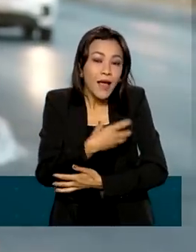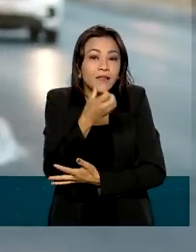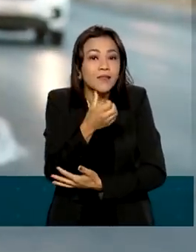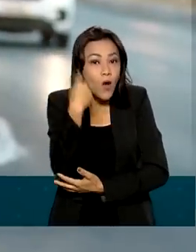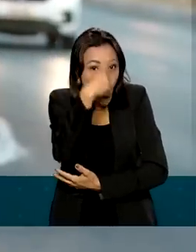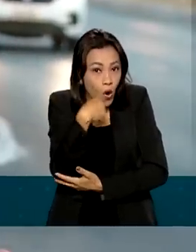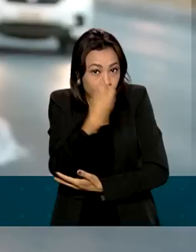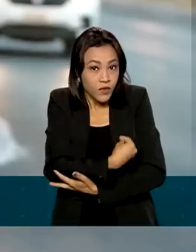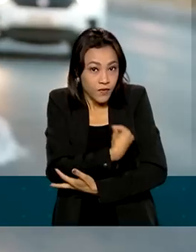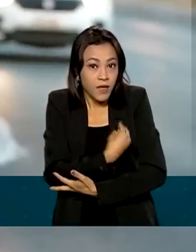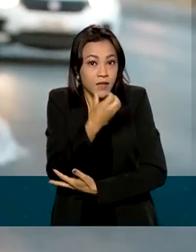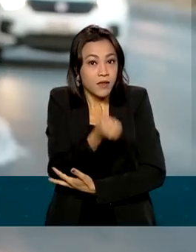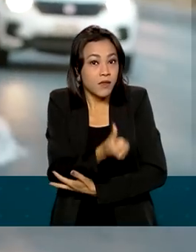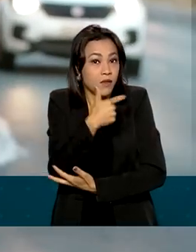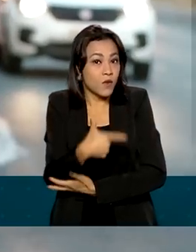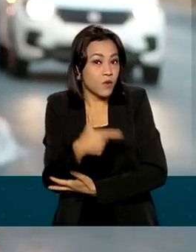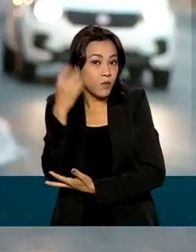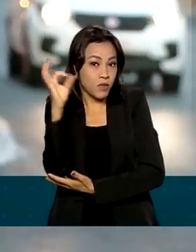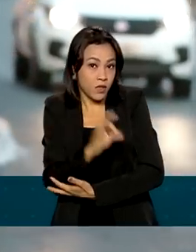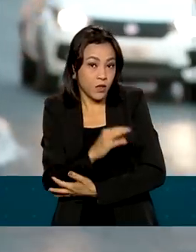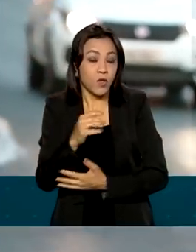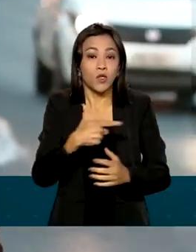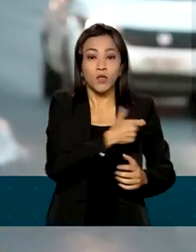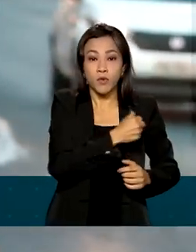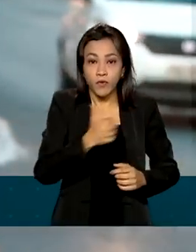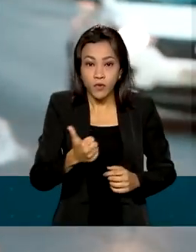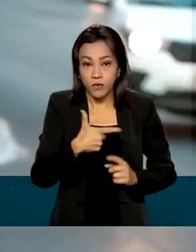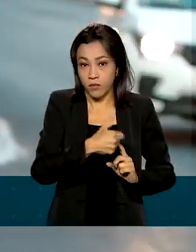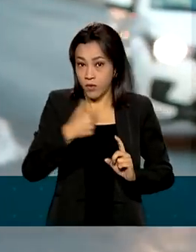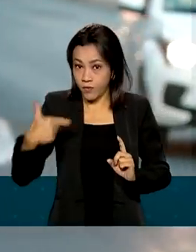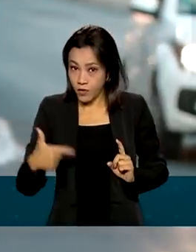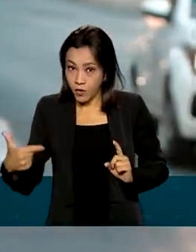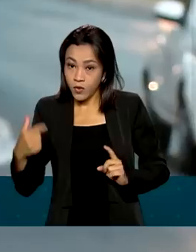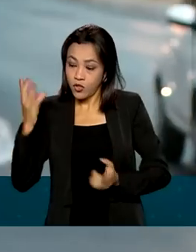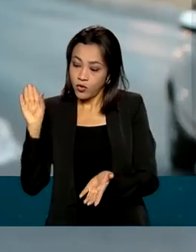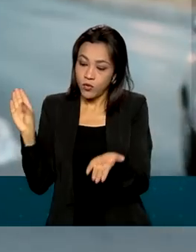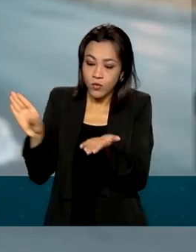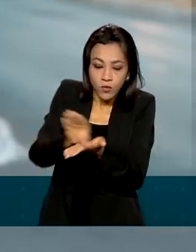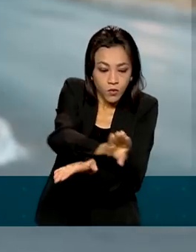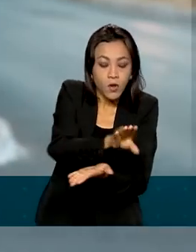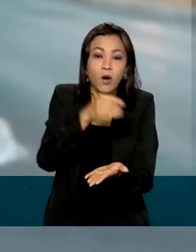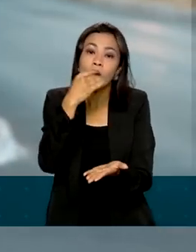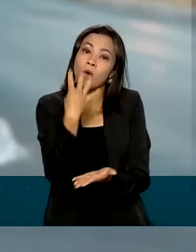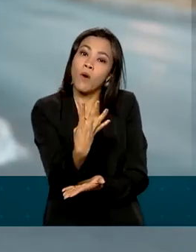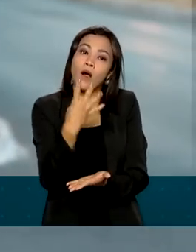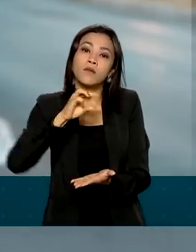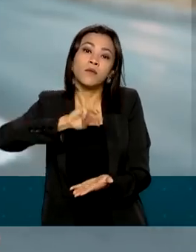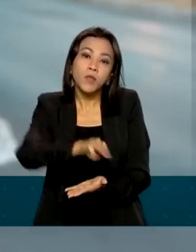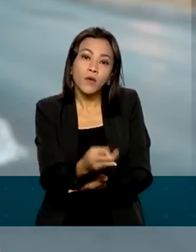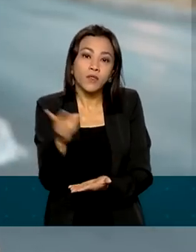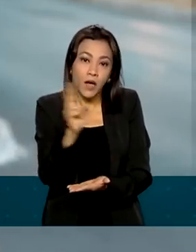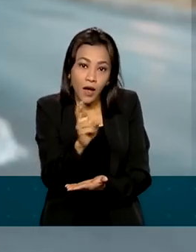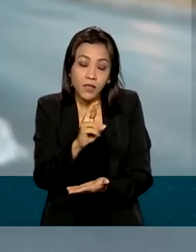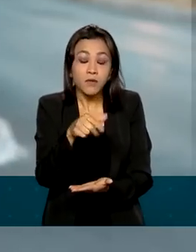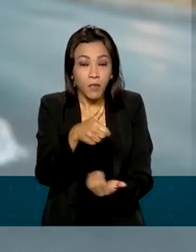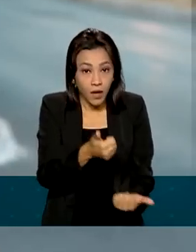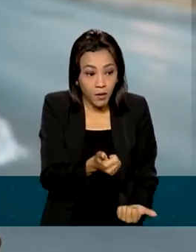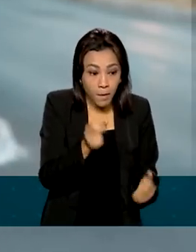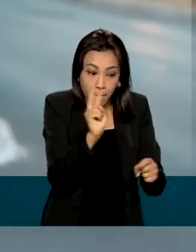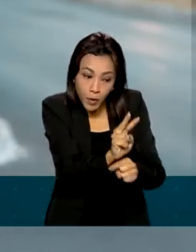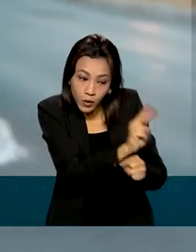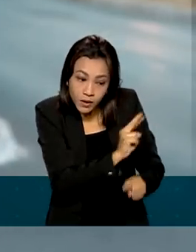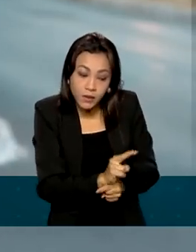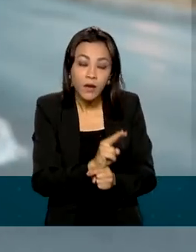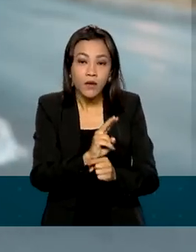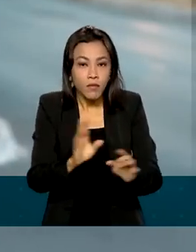Entre 2021 e 2022 foram destinados 4 milhões de reais para ações de proteção, promoção e